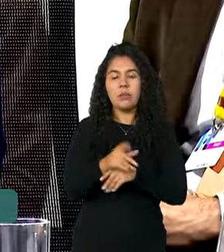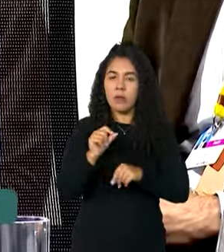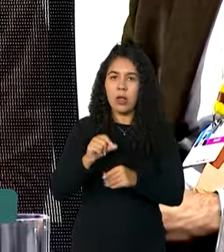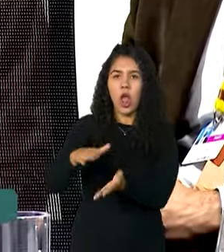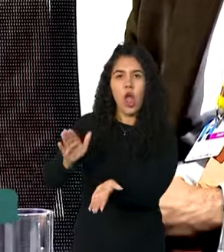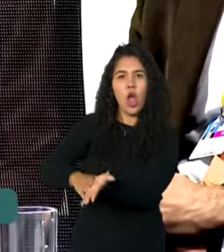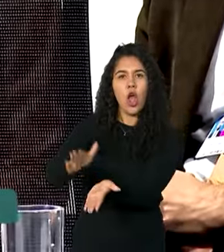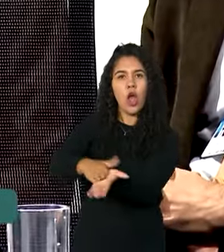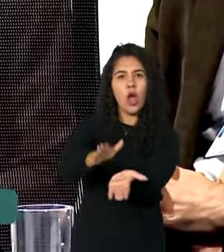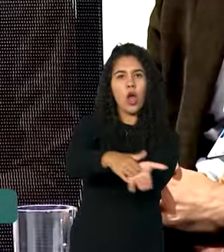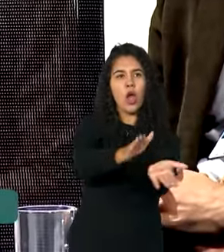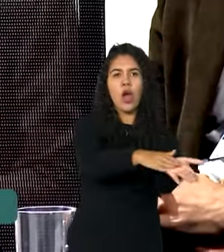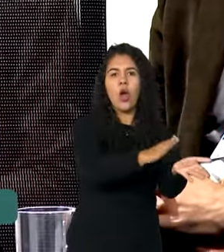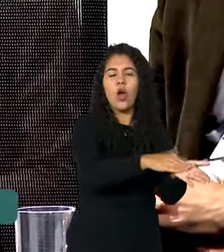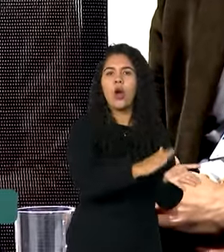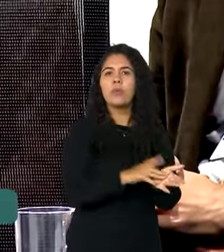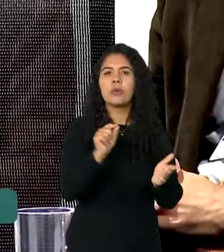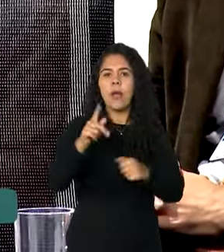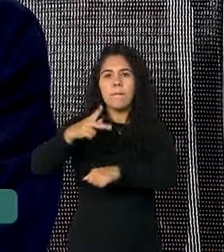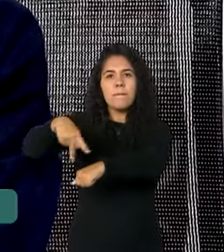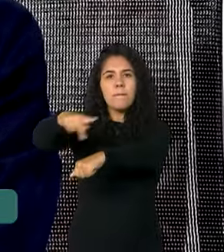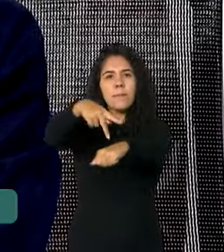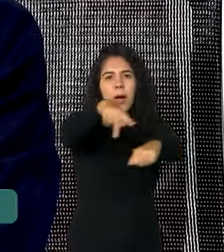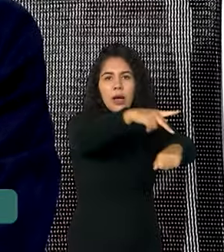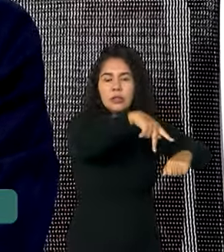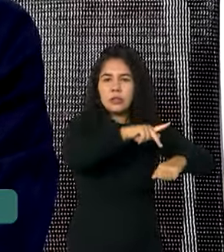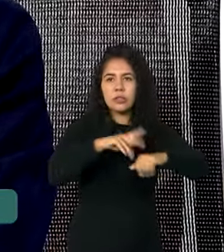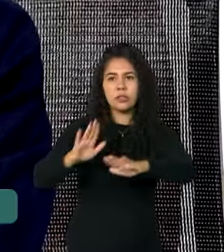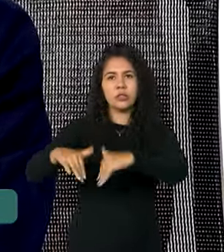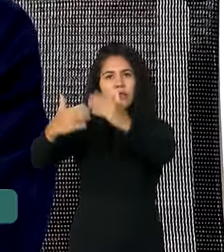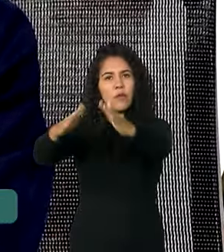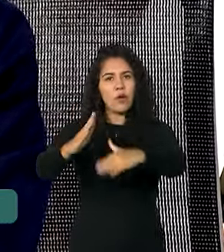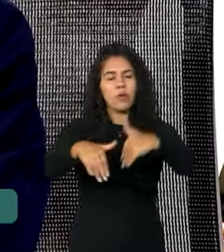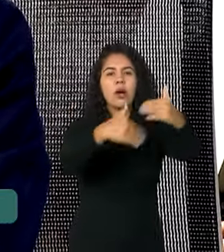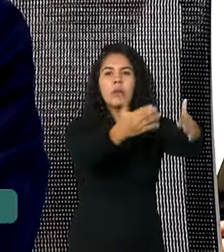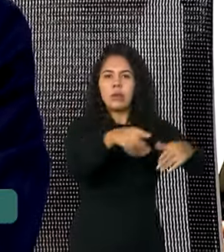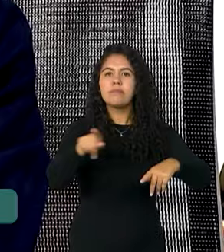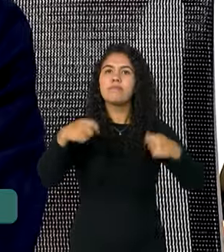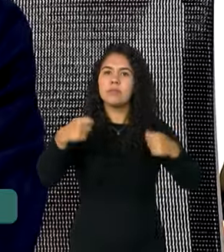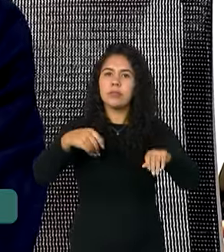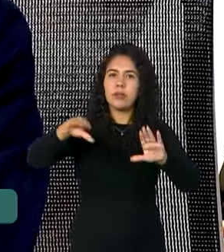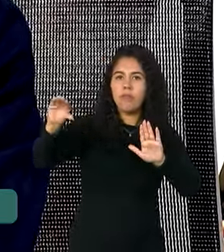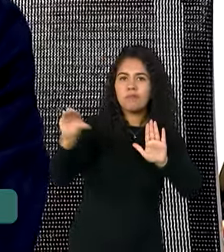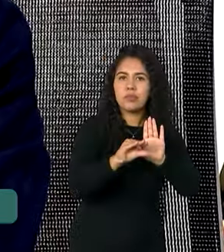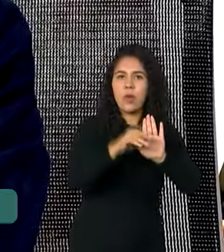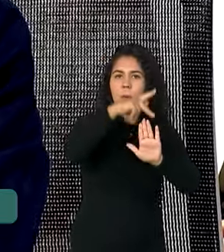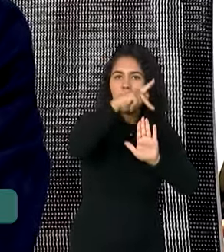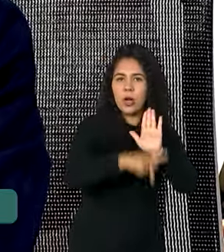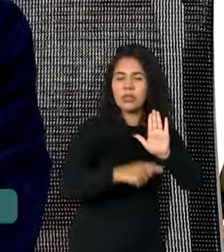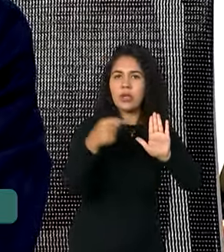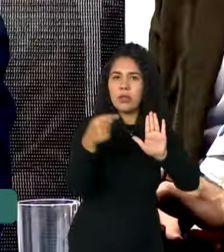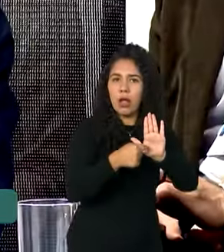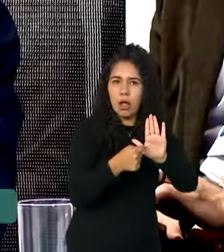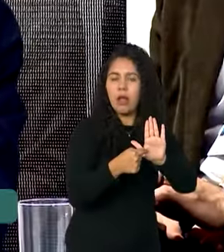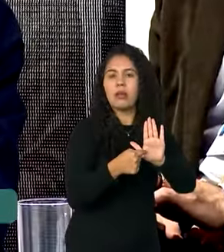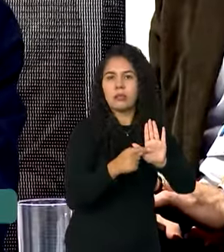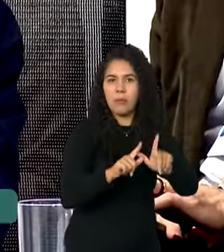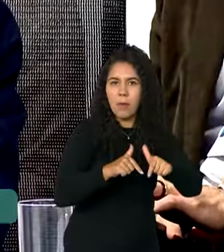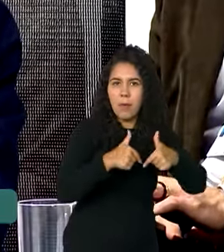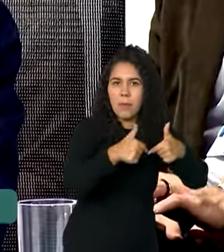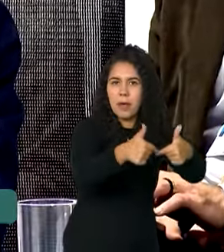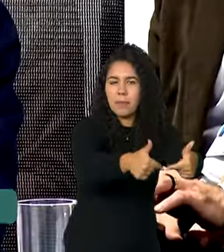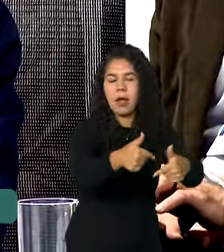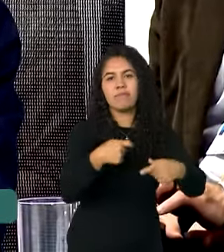desenvolvidos para que financiem ações de preservação ambiental em países em desenvolvimento. Nós